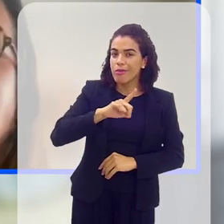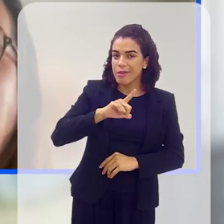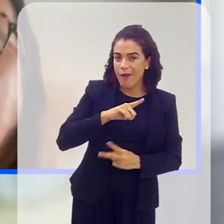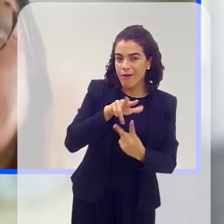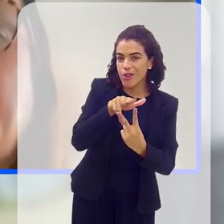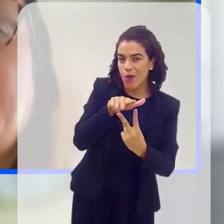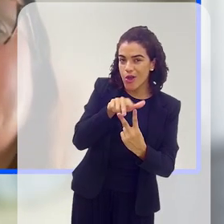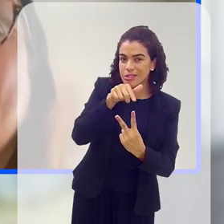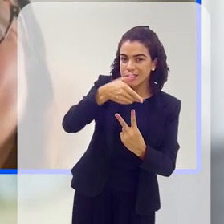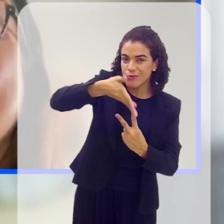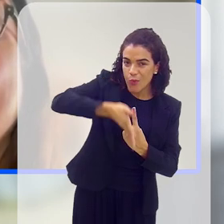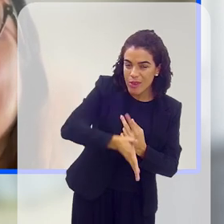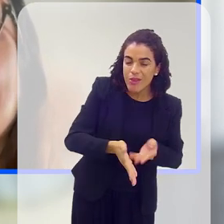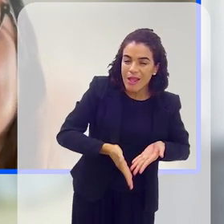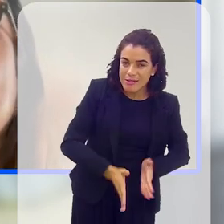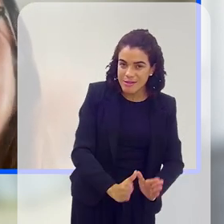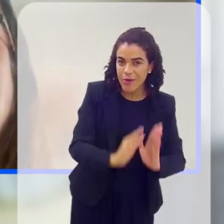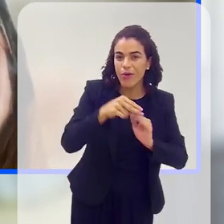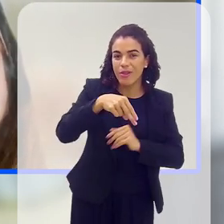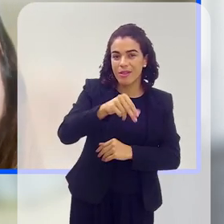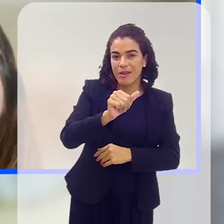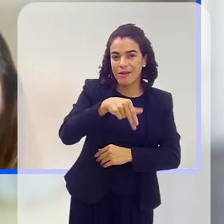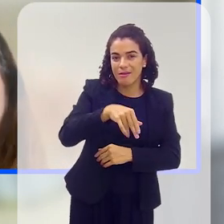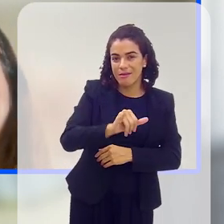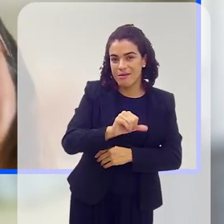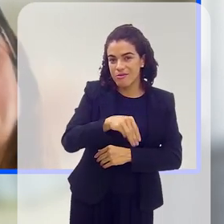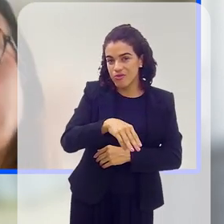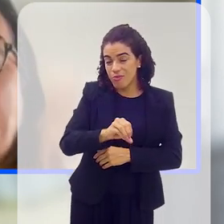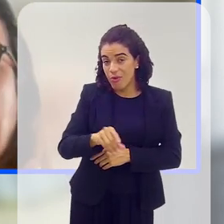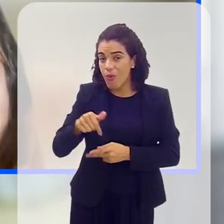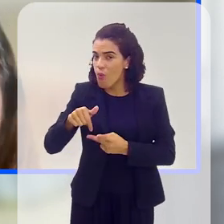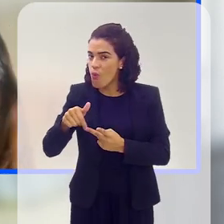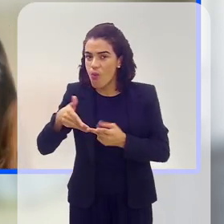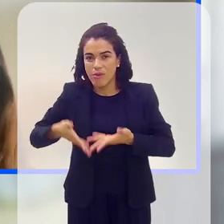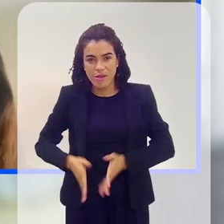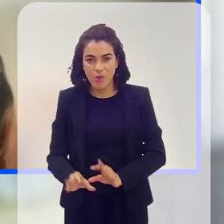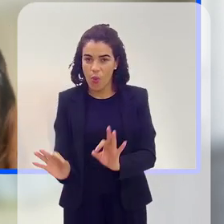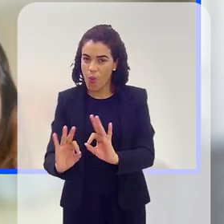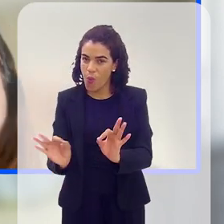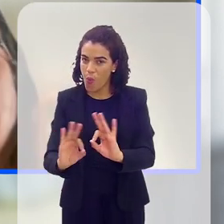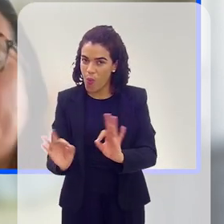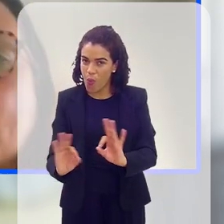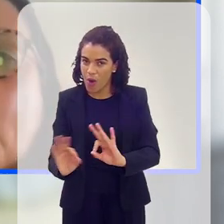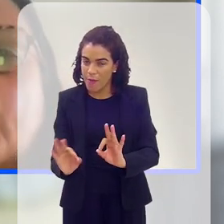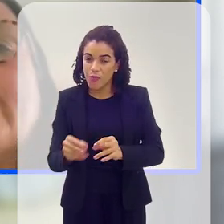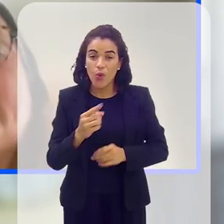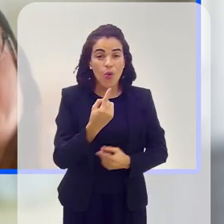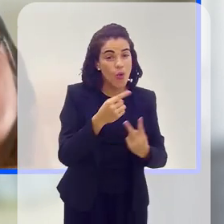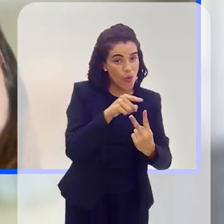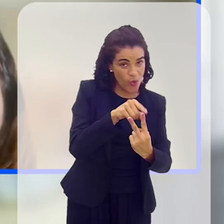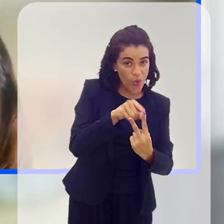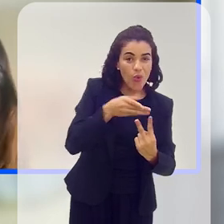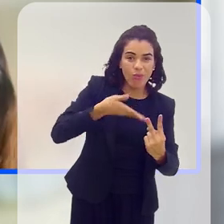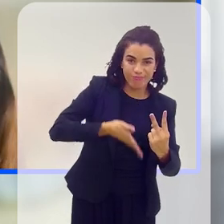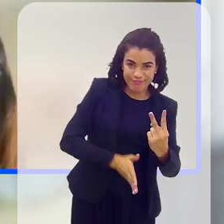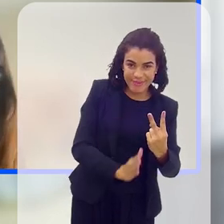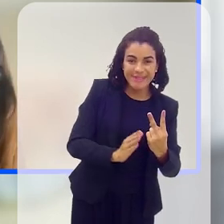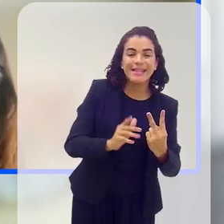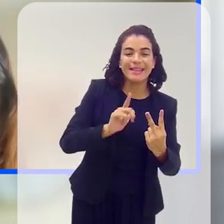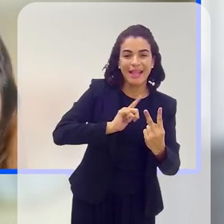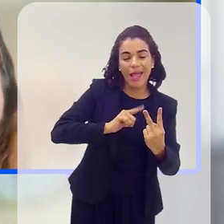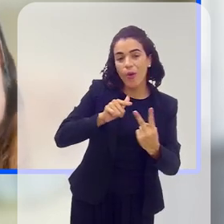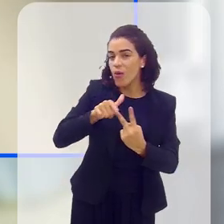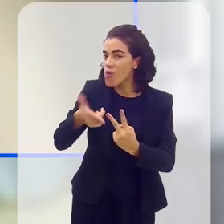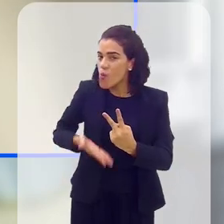outro não, que também acontece. Apesar que a esposa dele não tem ananismo, ele teve um filho com ananismo e o outro